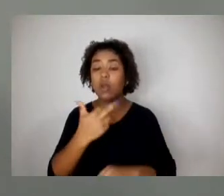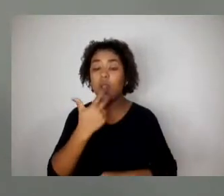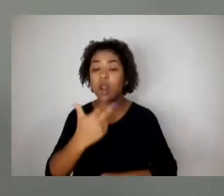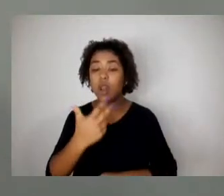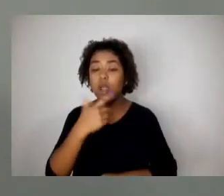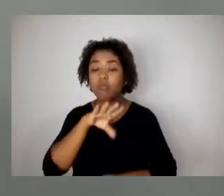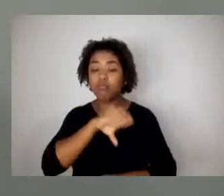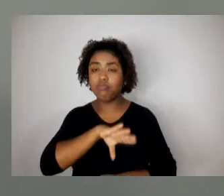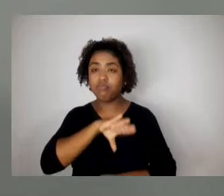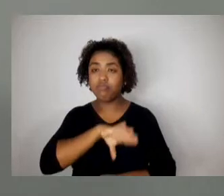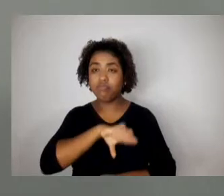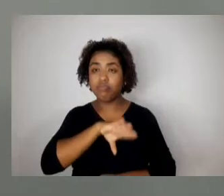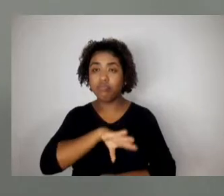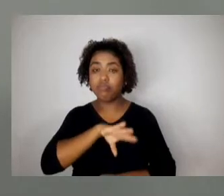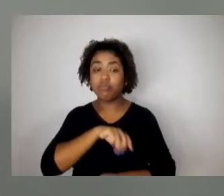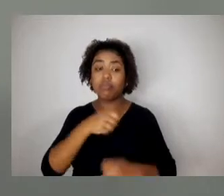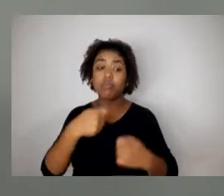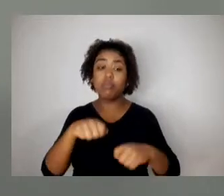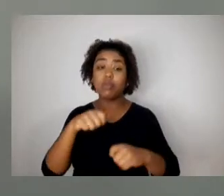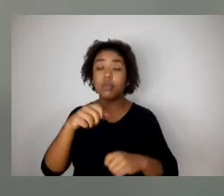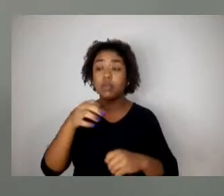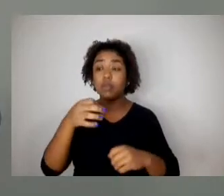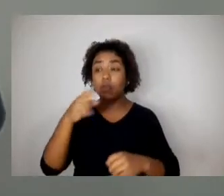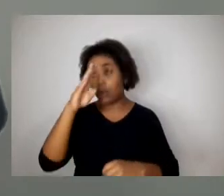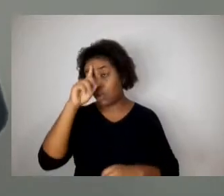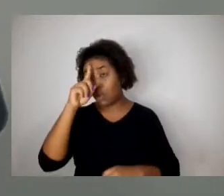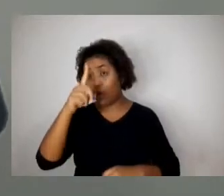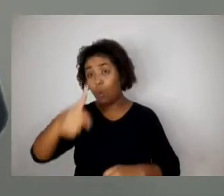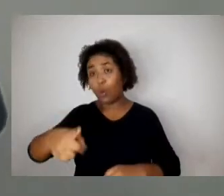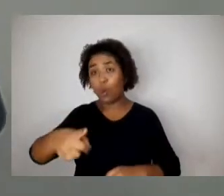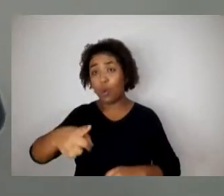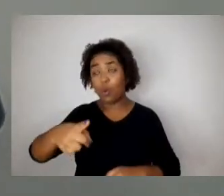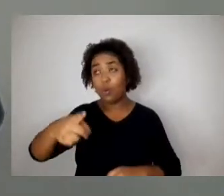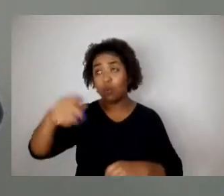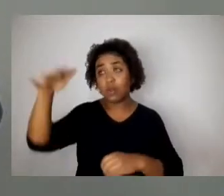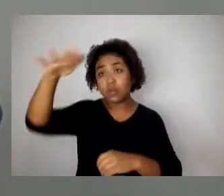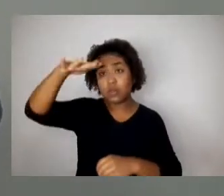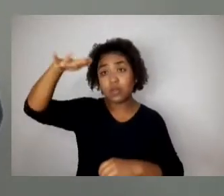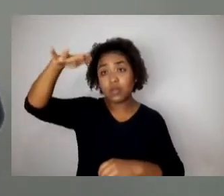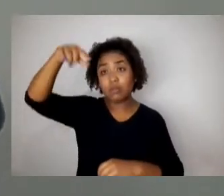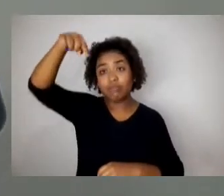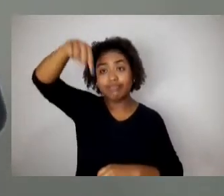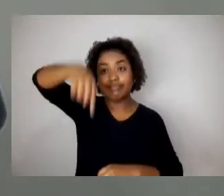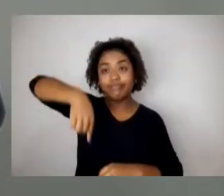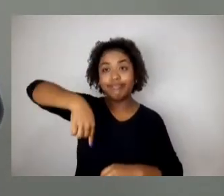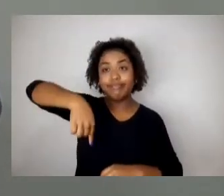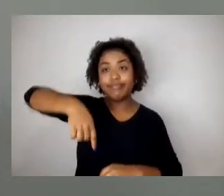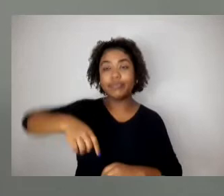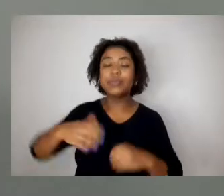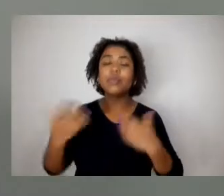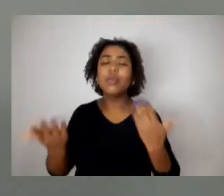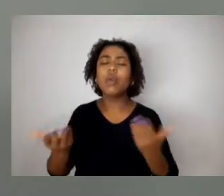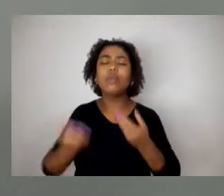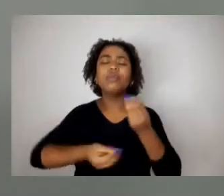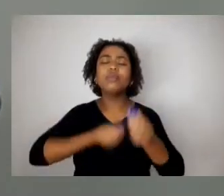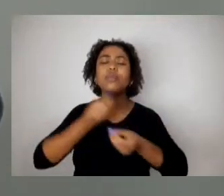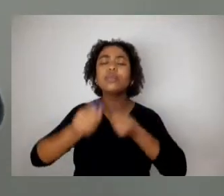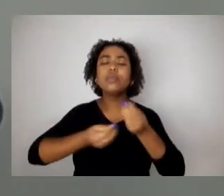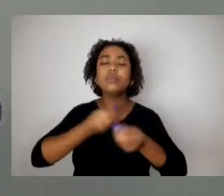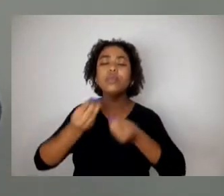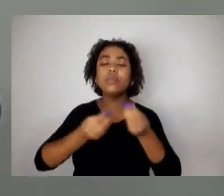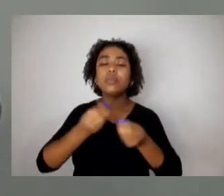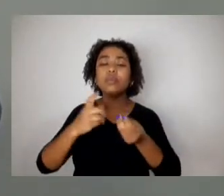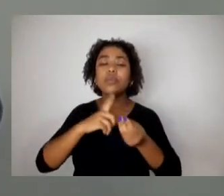acontecido com uma certa frequência. Algumas pautas que têm sido derrubadas na